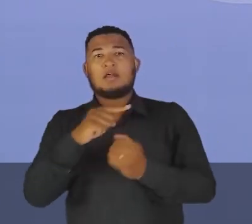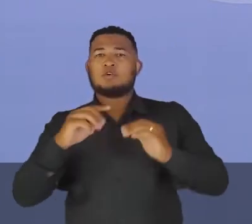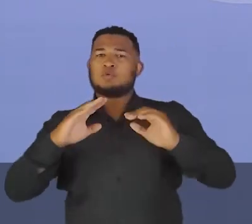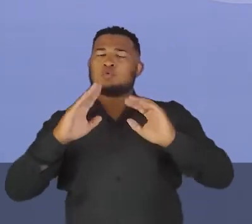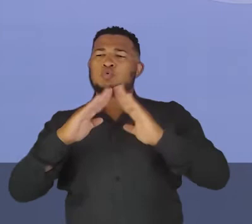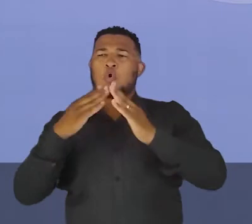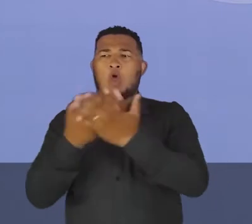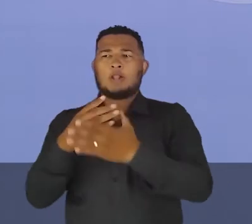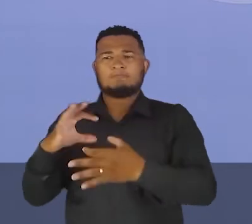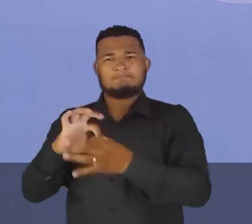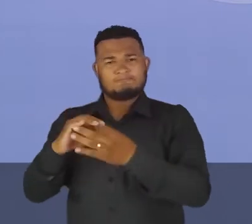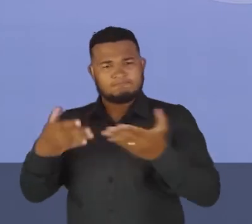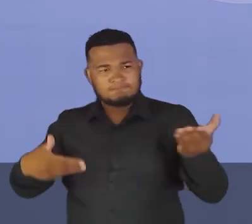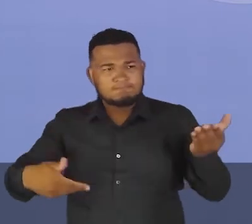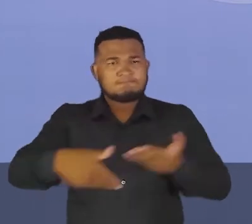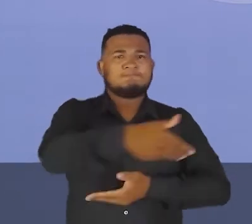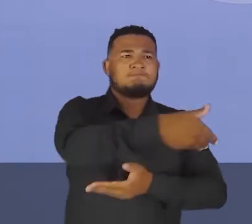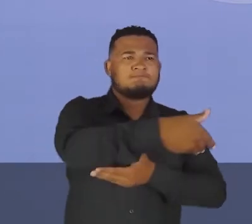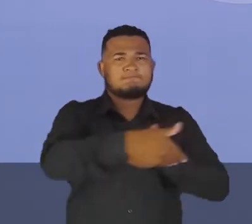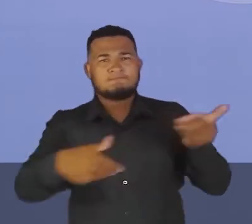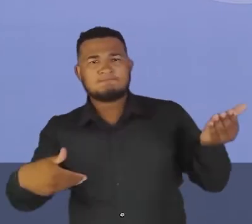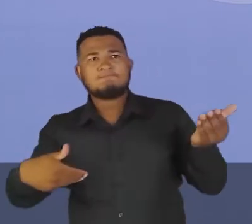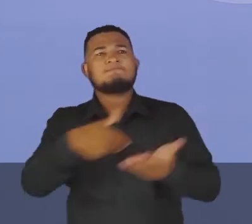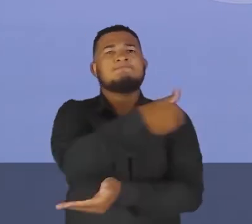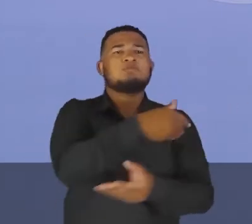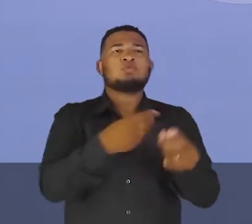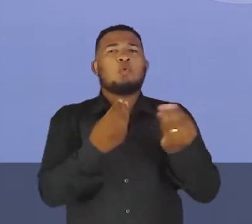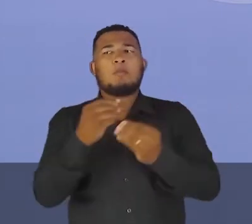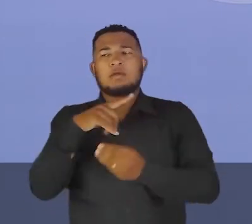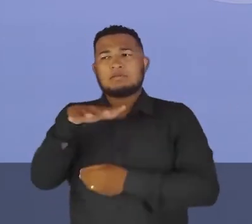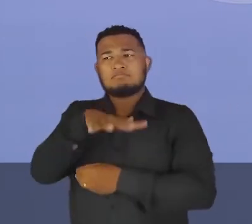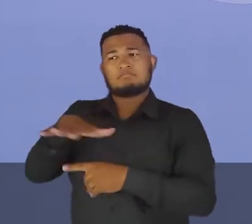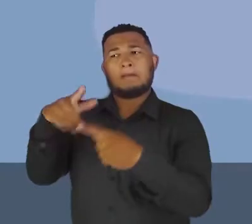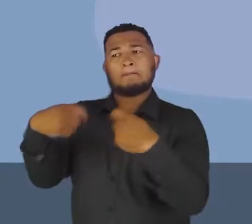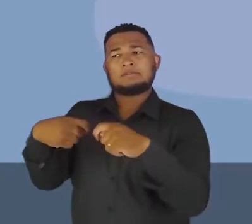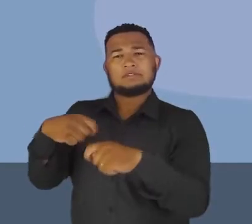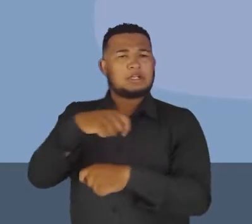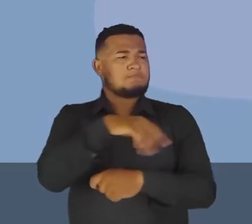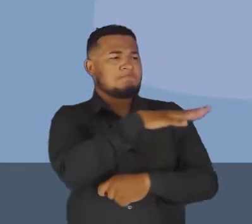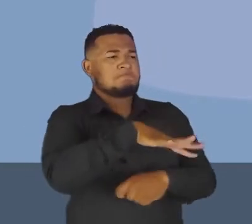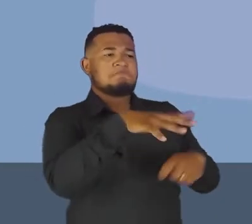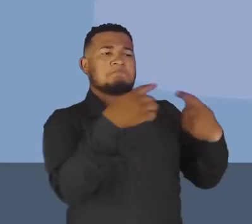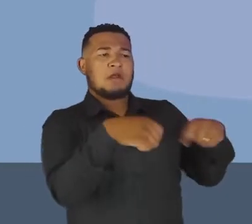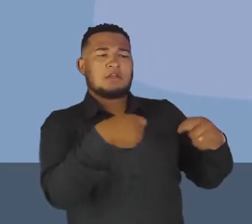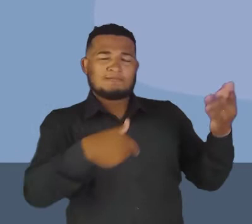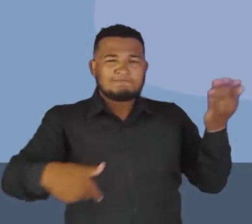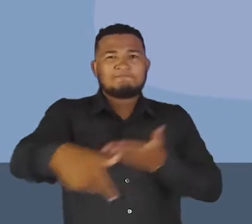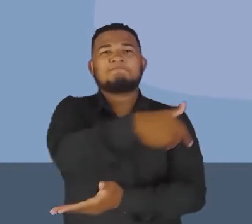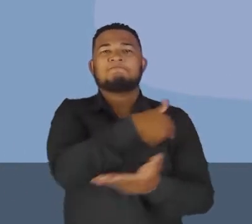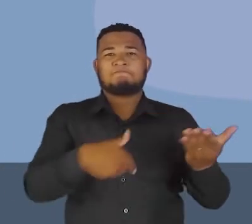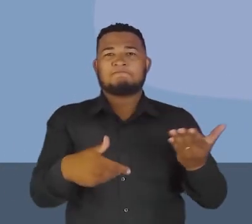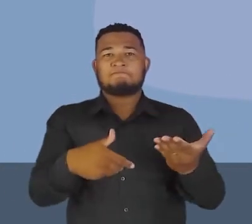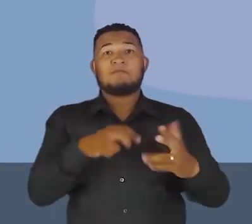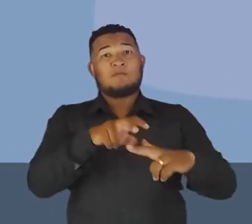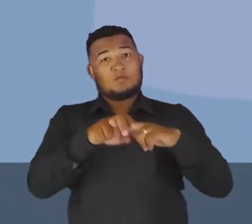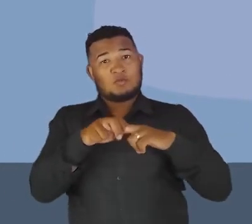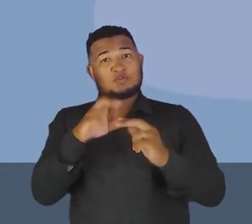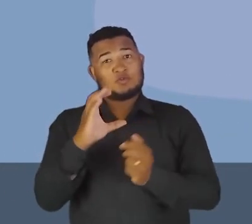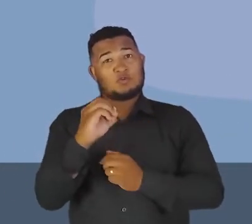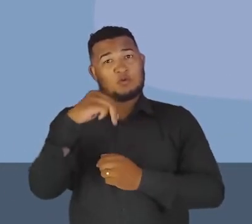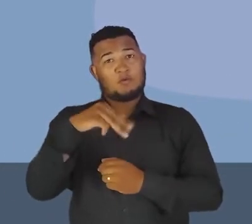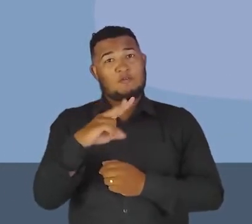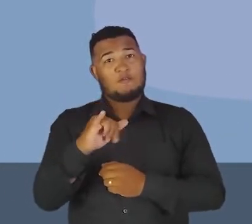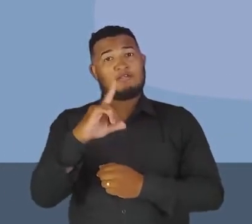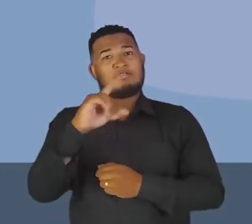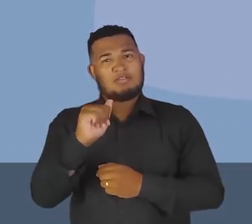comunidade. A comunidade trazer para a escola toda essa demanda ao seu entorno, tá? Olha para a telinha ali. Então, essa convida vem com a criação de